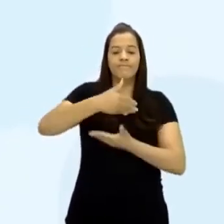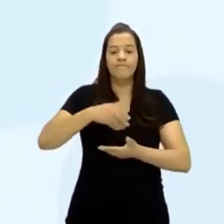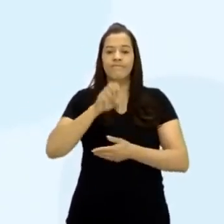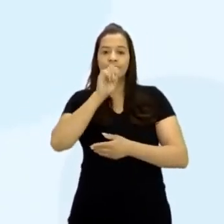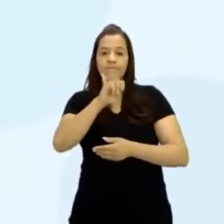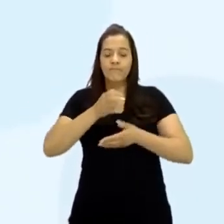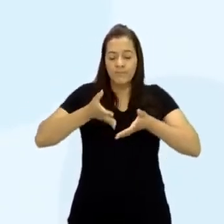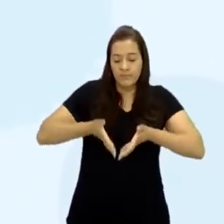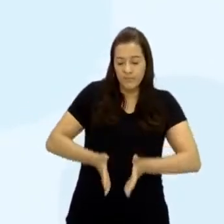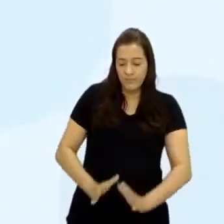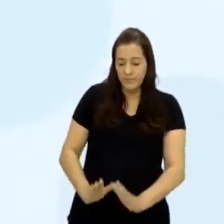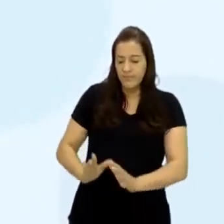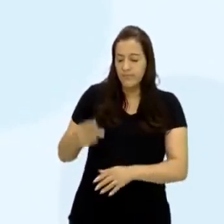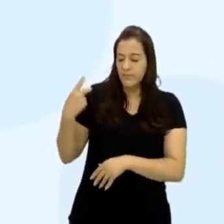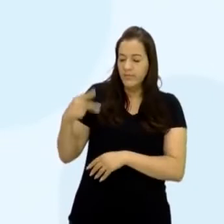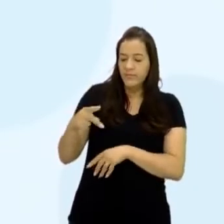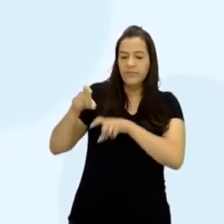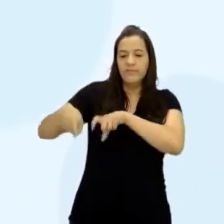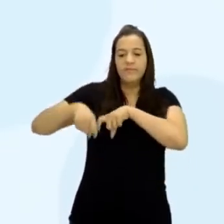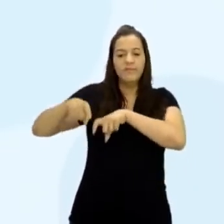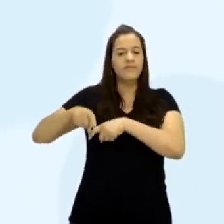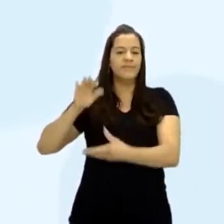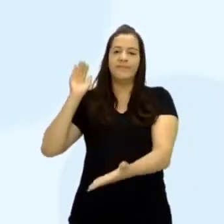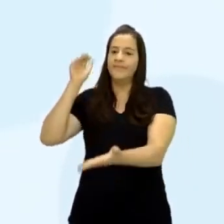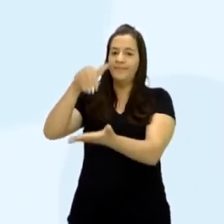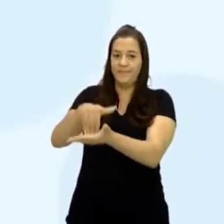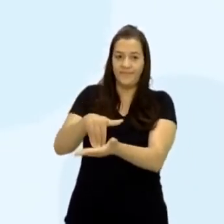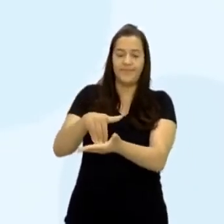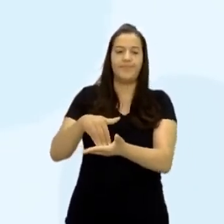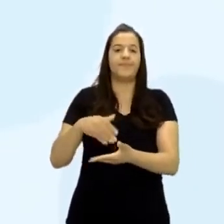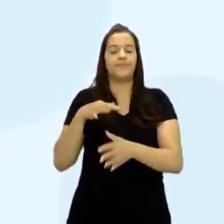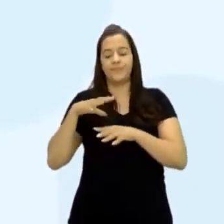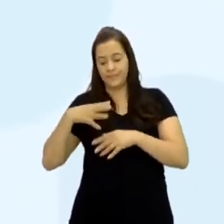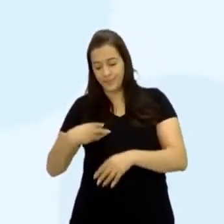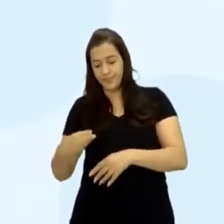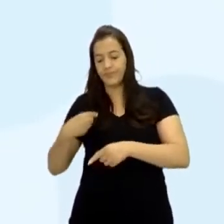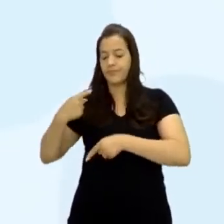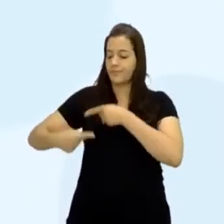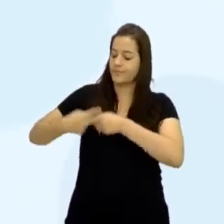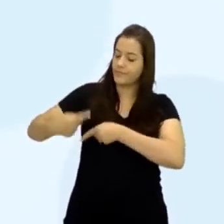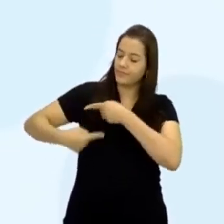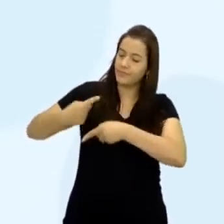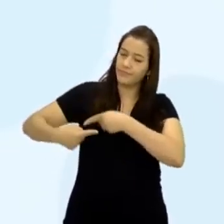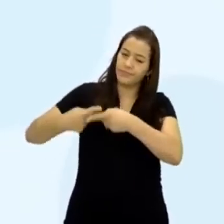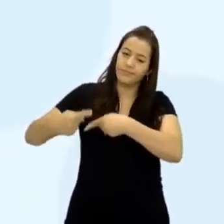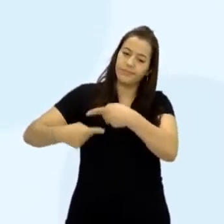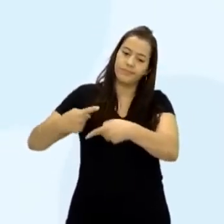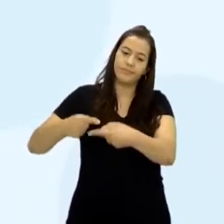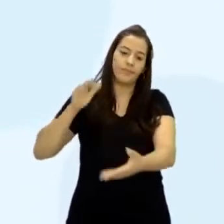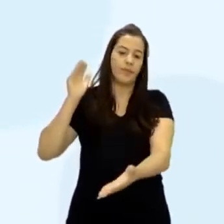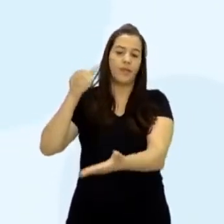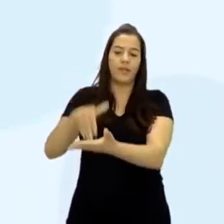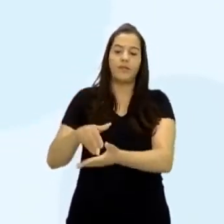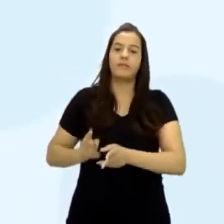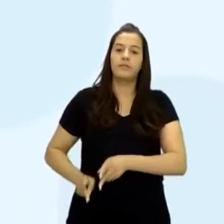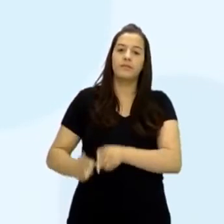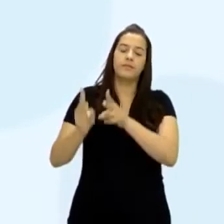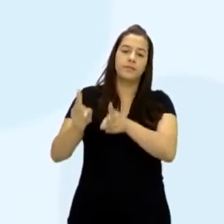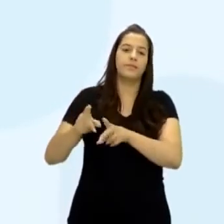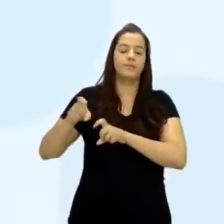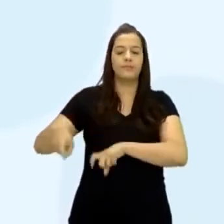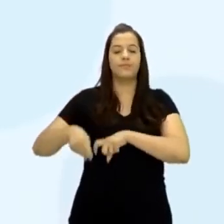nasce camponês, você continua camponês. seu filho, o seu neto, o seu bisneto, o seu tatareno neto, sempre serão